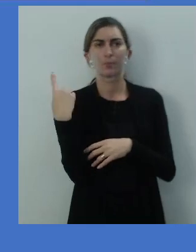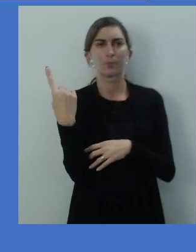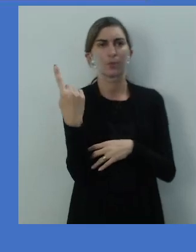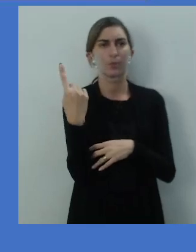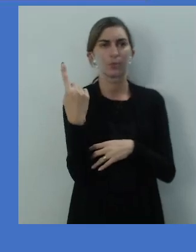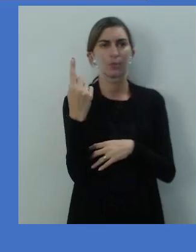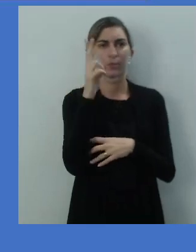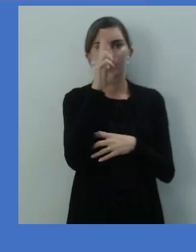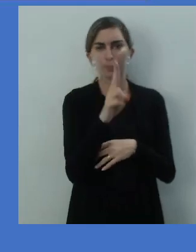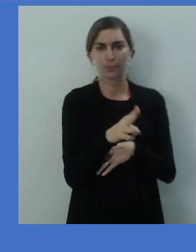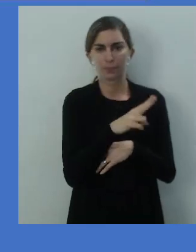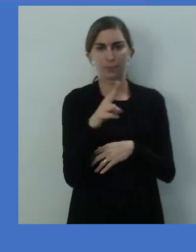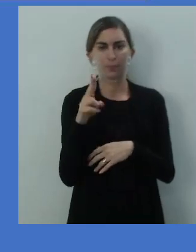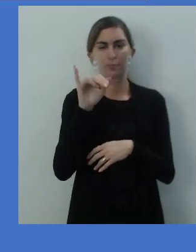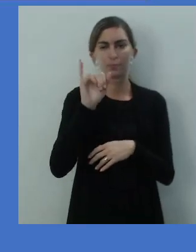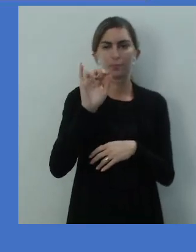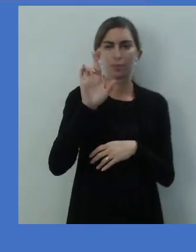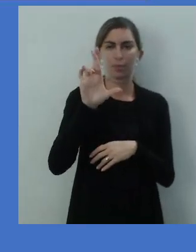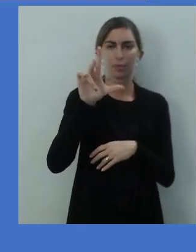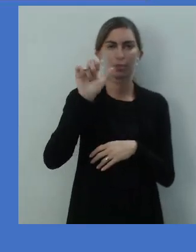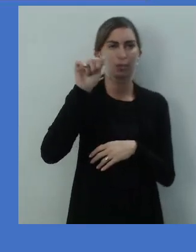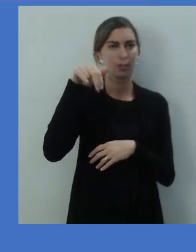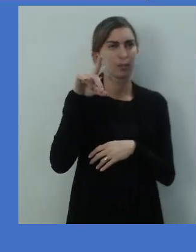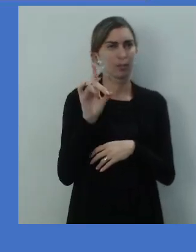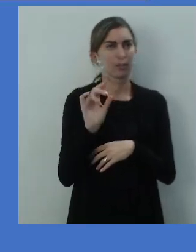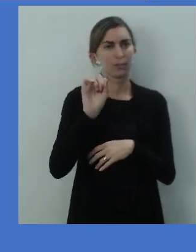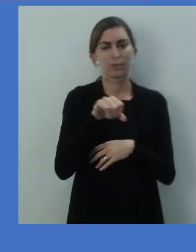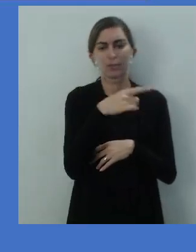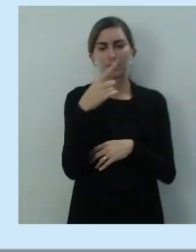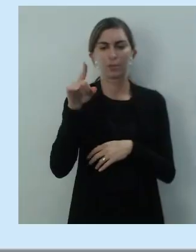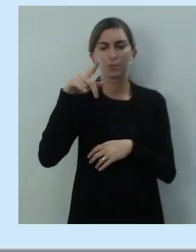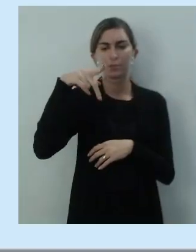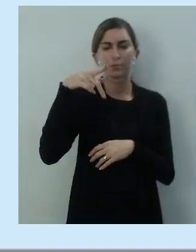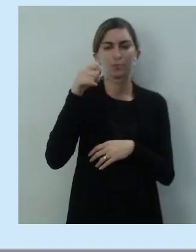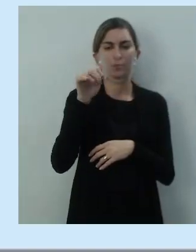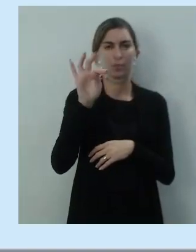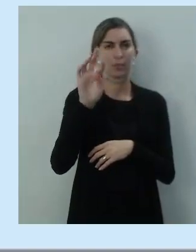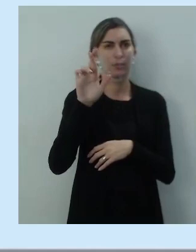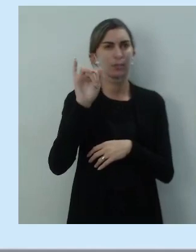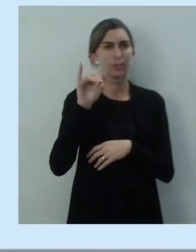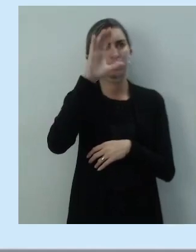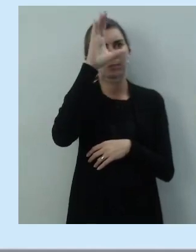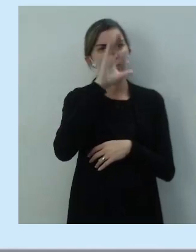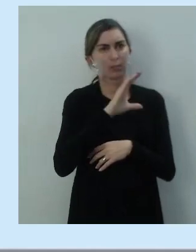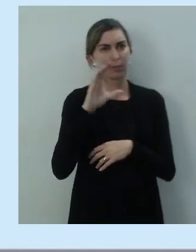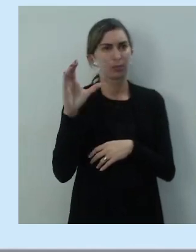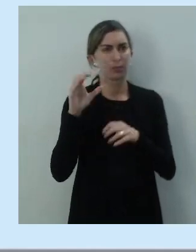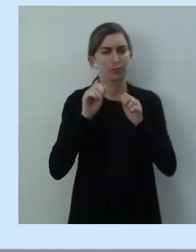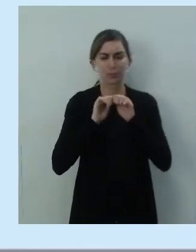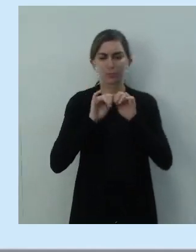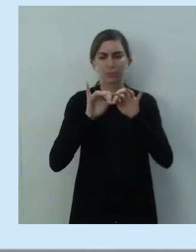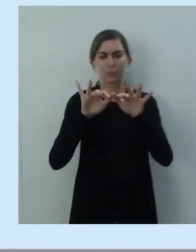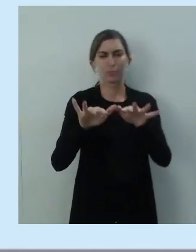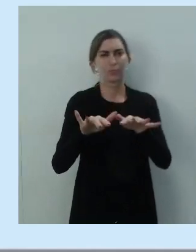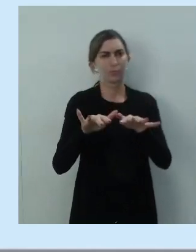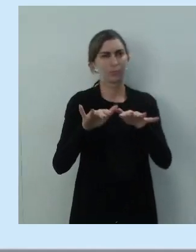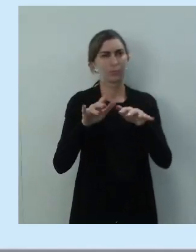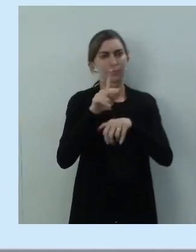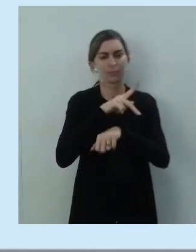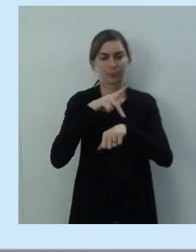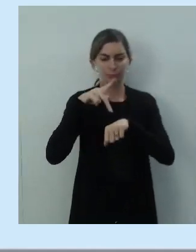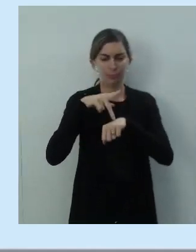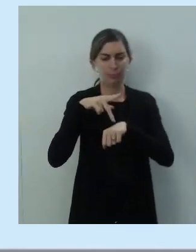Patrício. Também conhecido bastante por levar o catolicismo para a região. O país